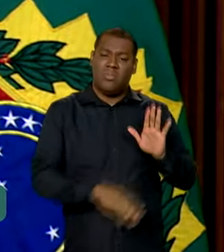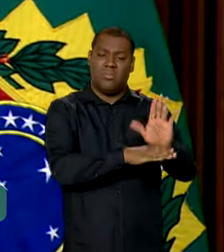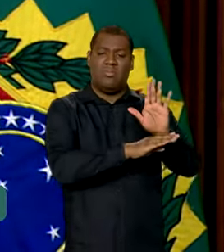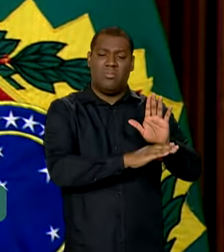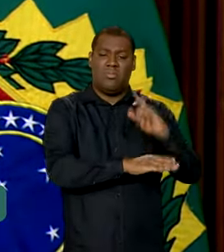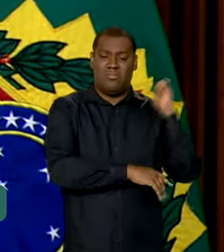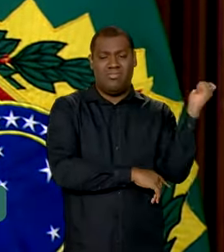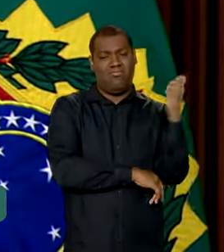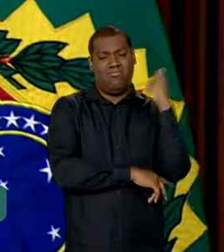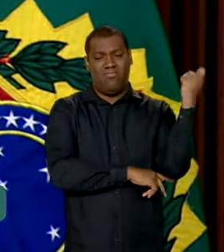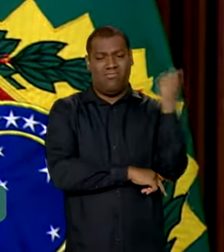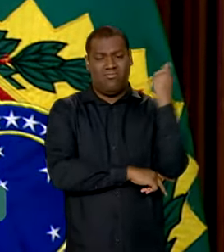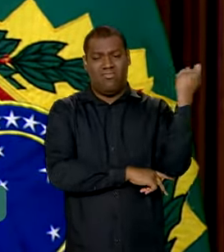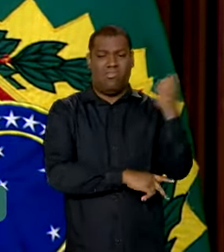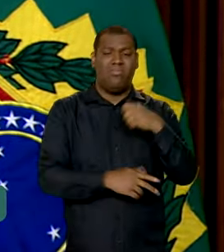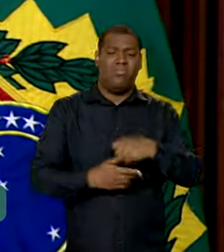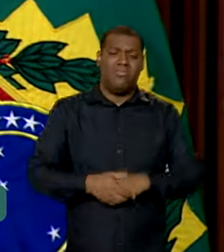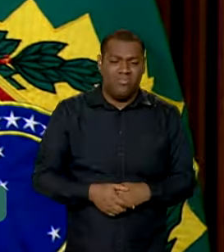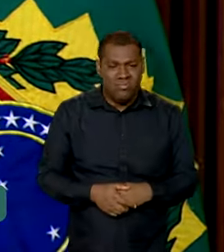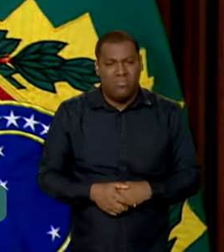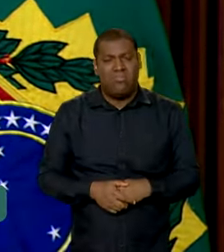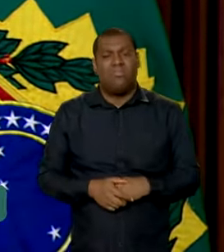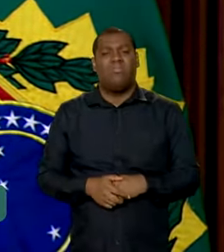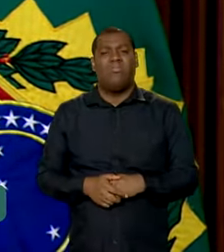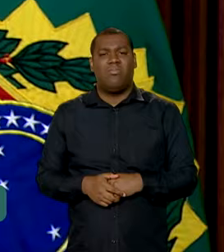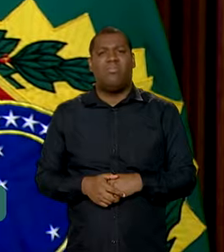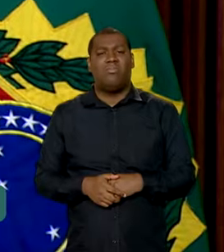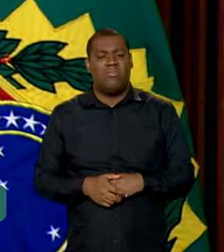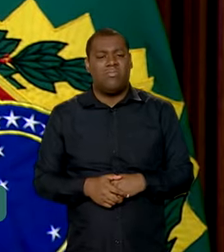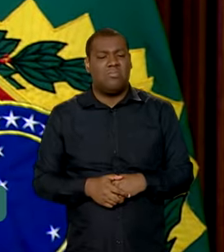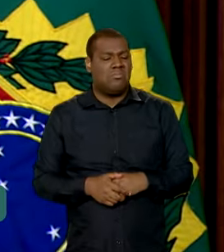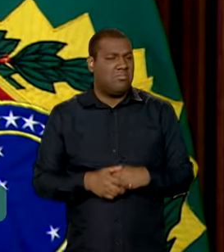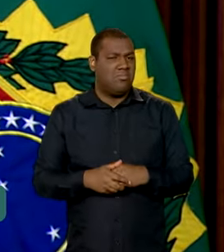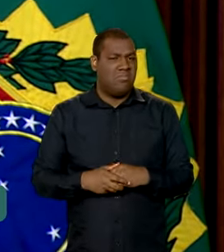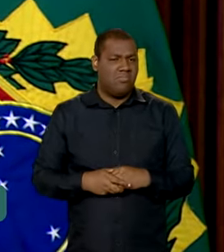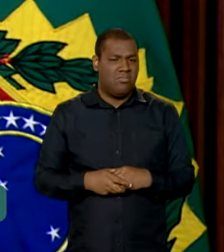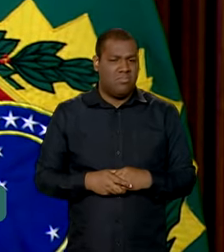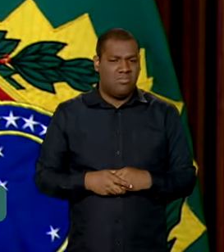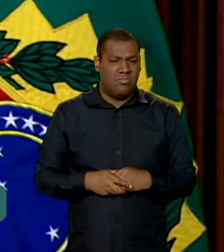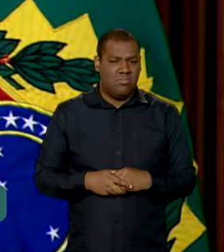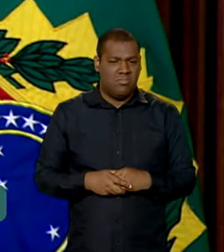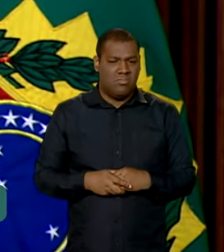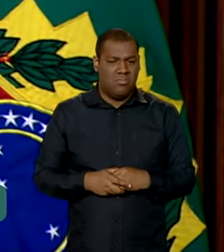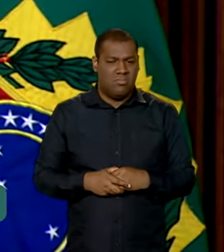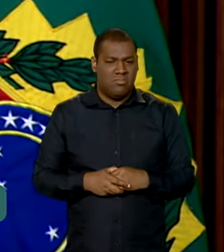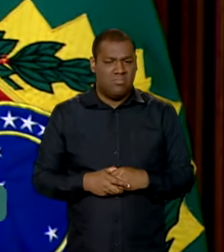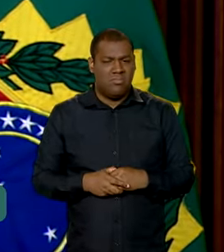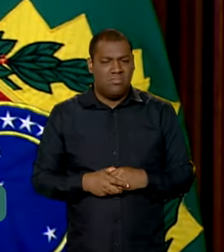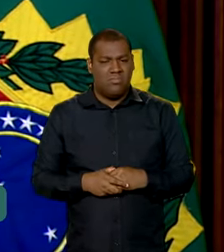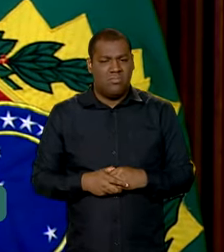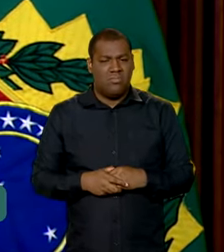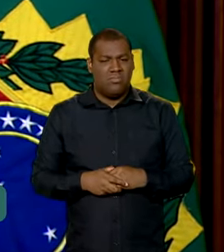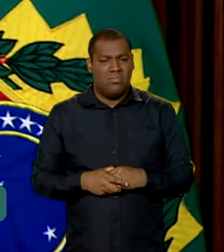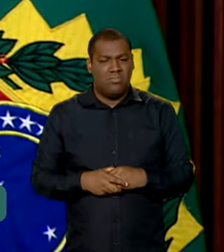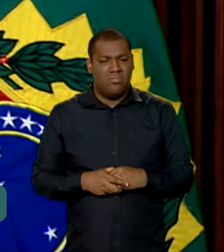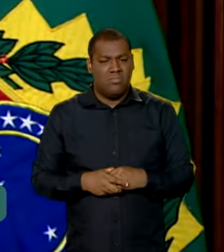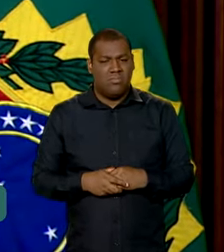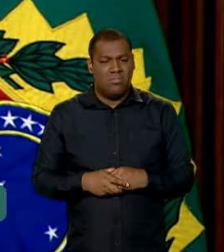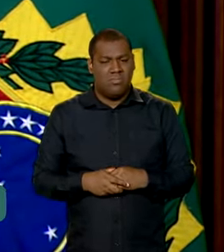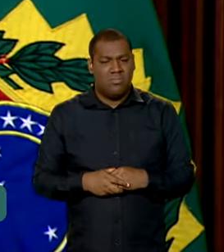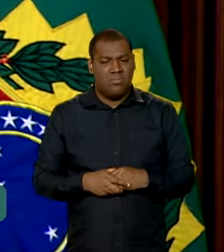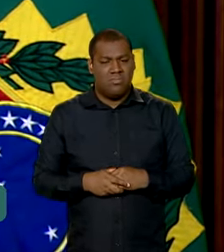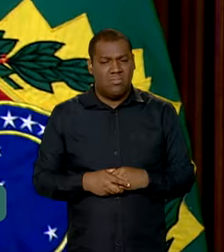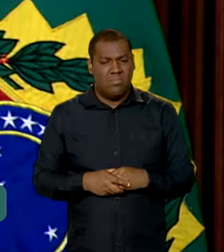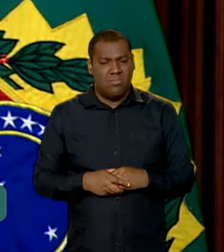demanda um tempo excepcional e muita mão de obra. Então, nós estamos